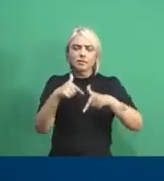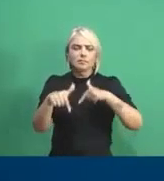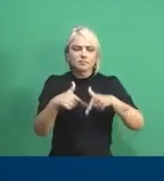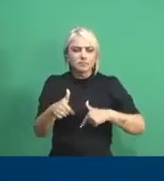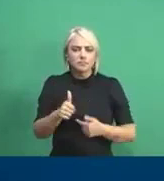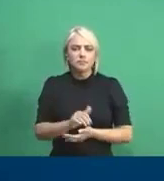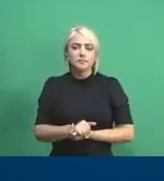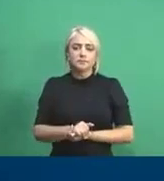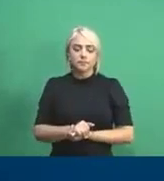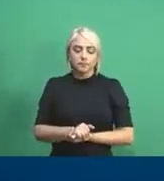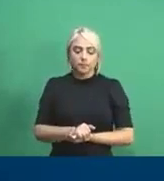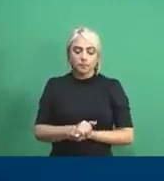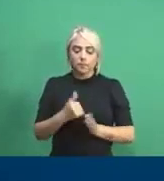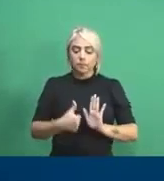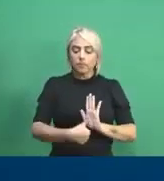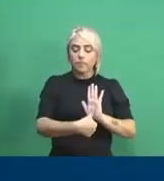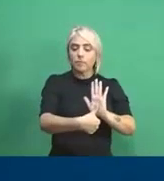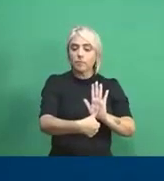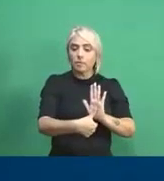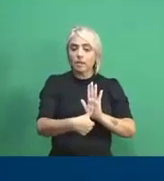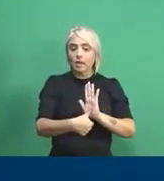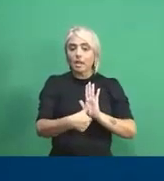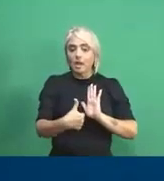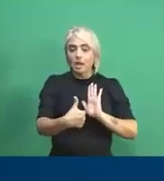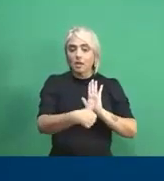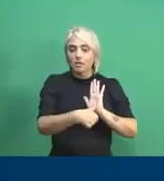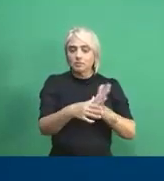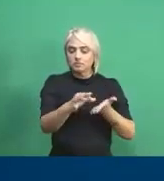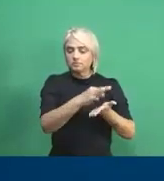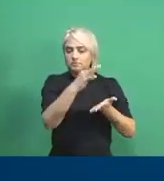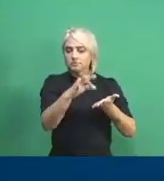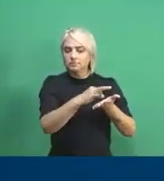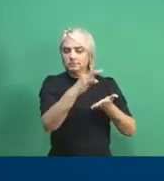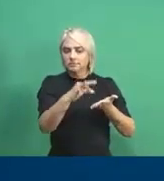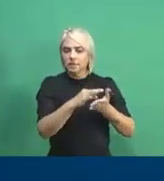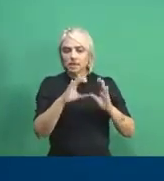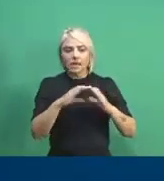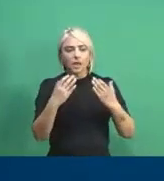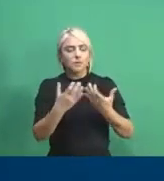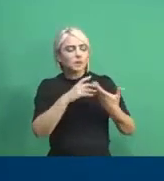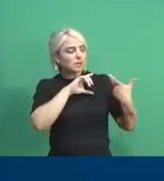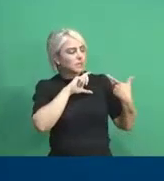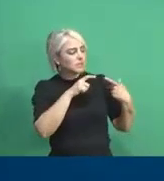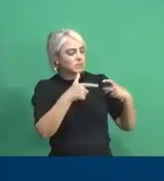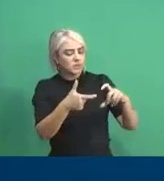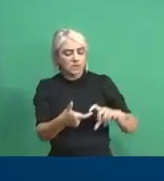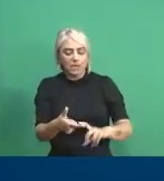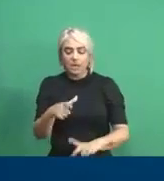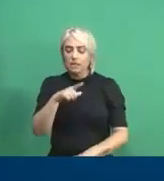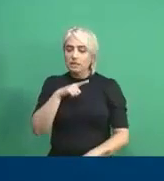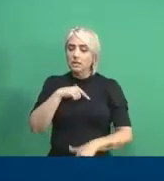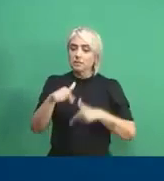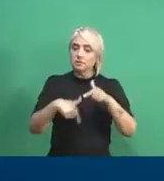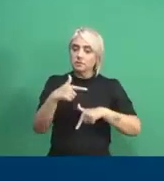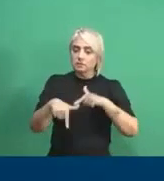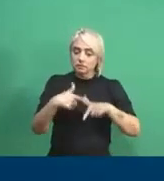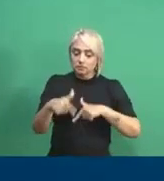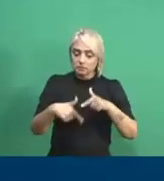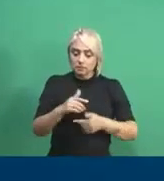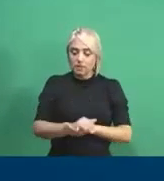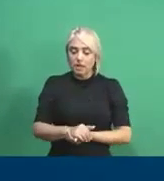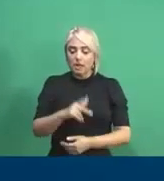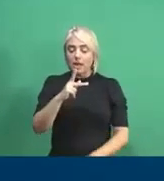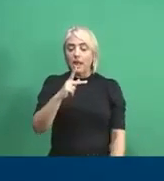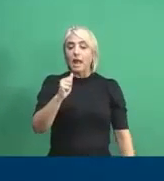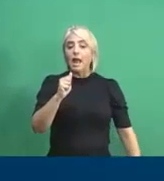com selo de indicação geográfica, bordado nas comunidades tradicionais. Nós temos o trabalho com as PANCs,